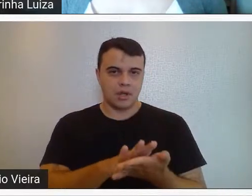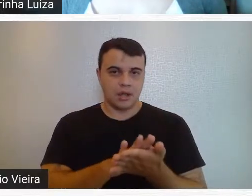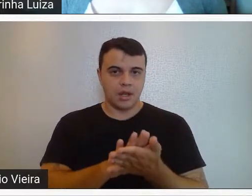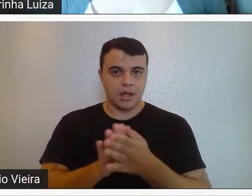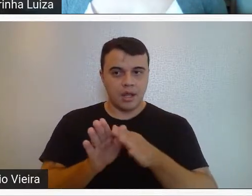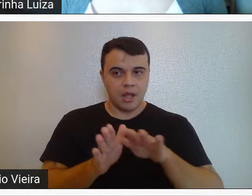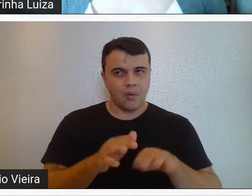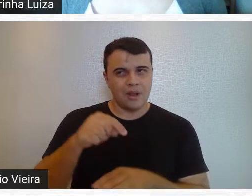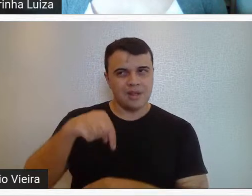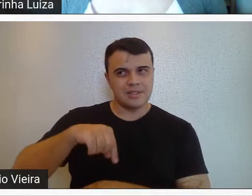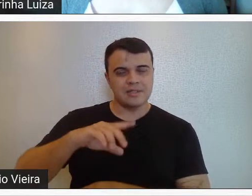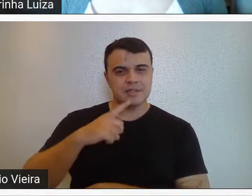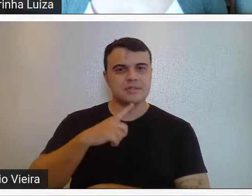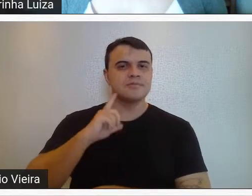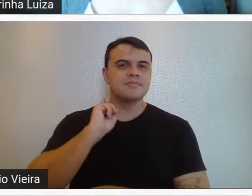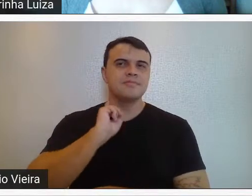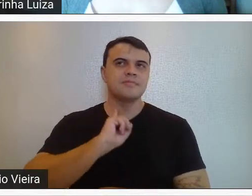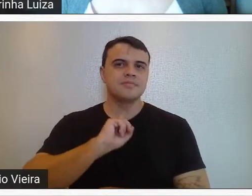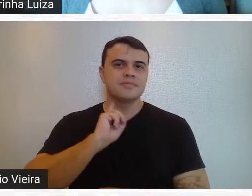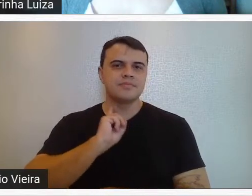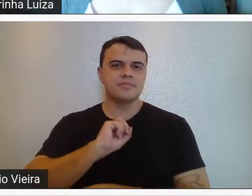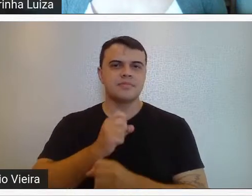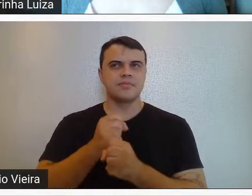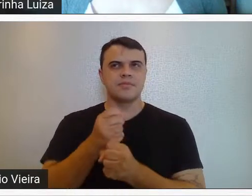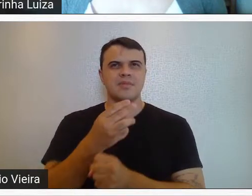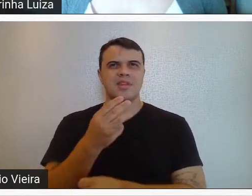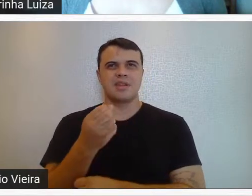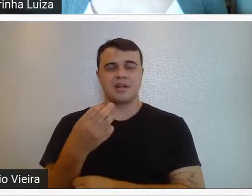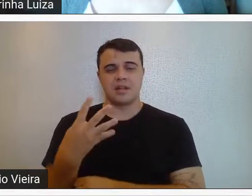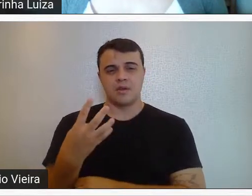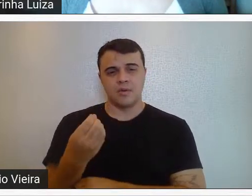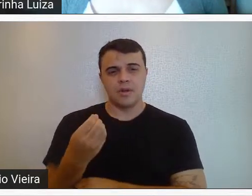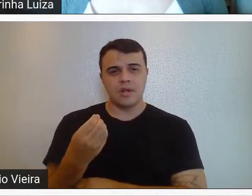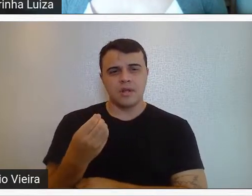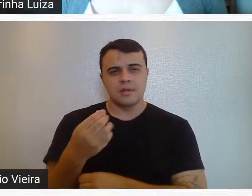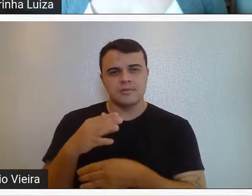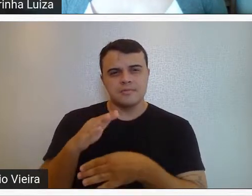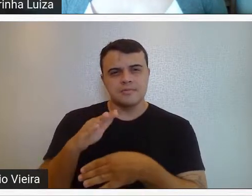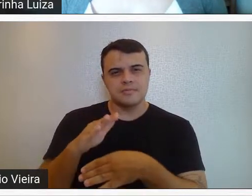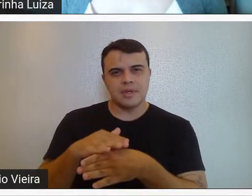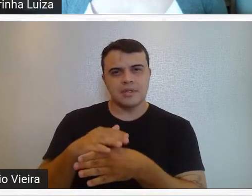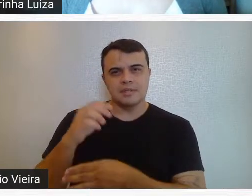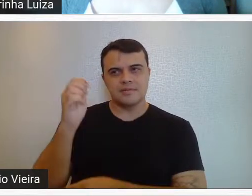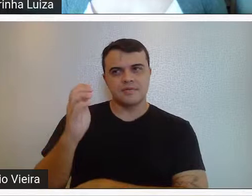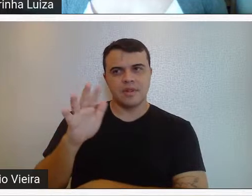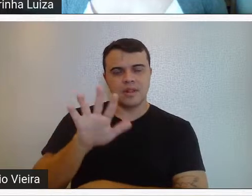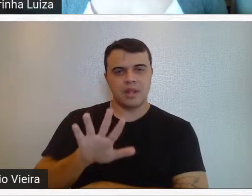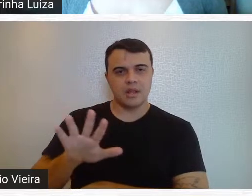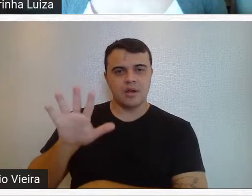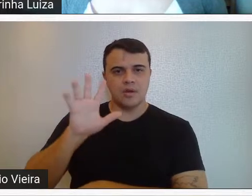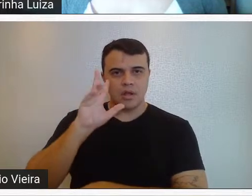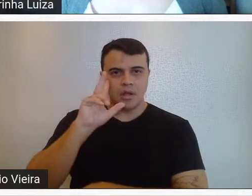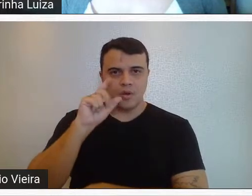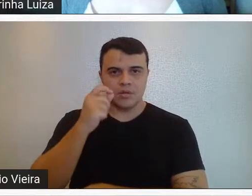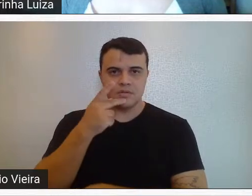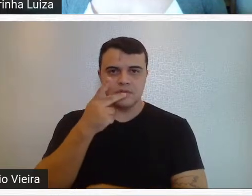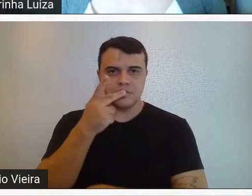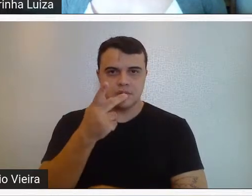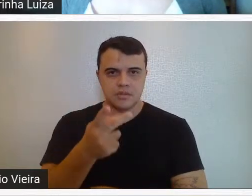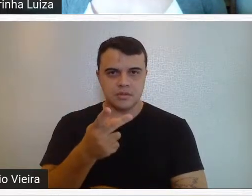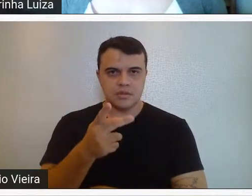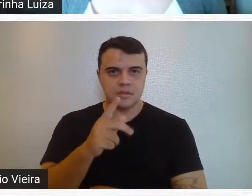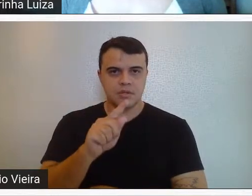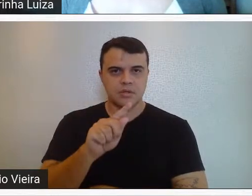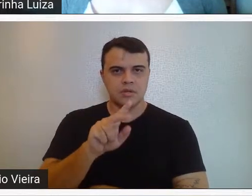Agora, aqui em Minas, na década de 30 e 40, a nível mais federal, eu acho que destacaria a figura do